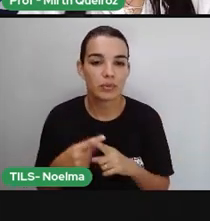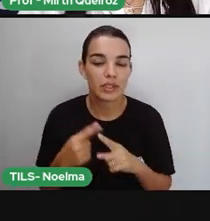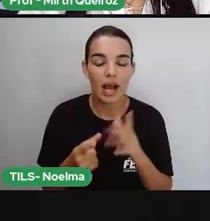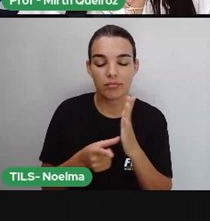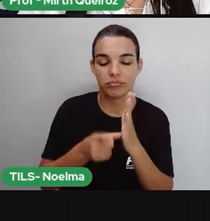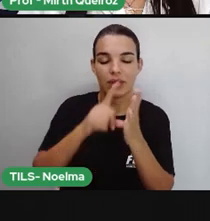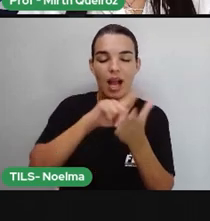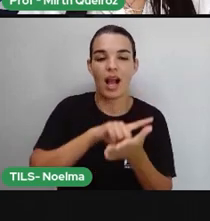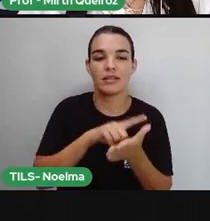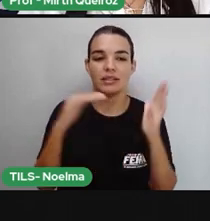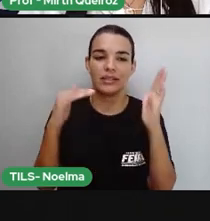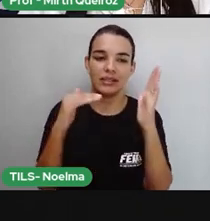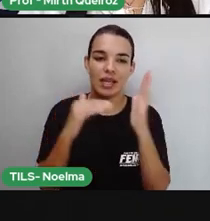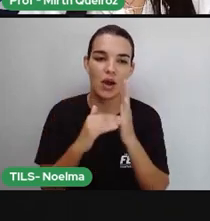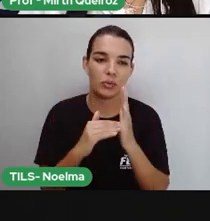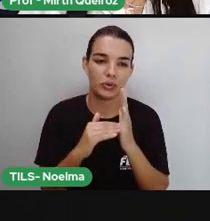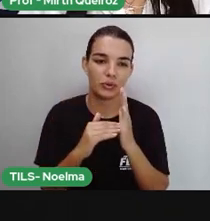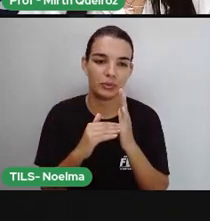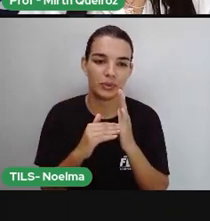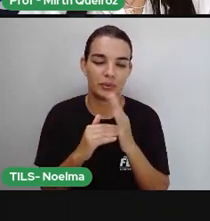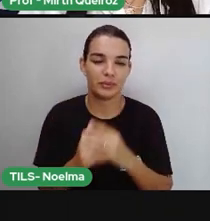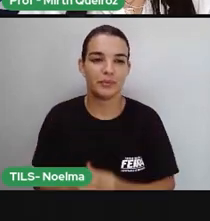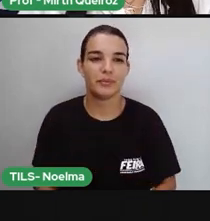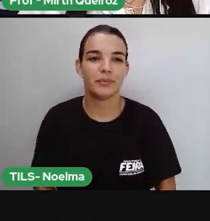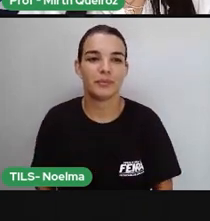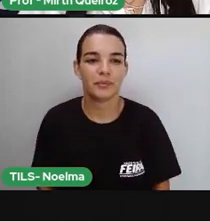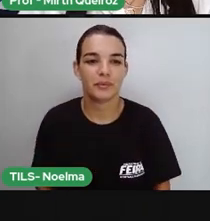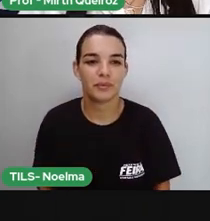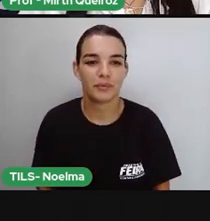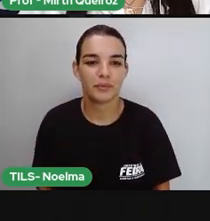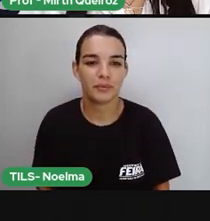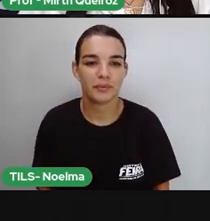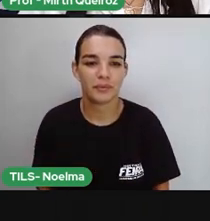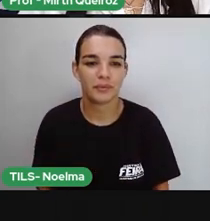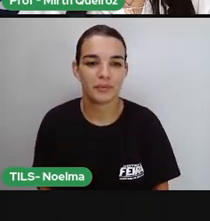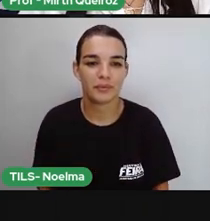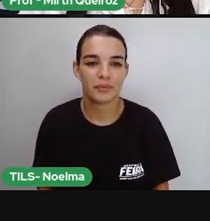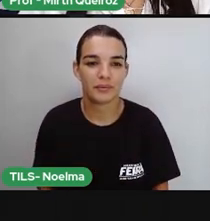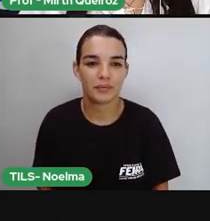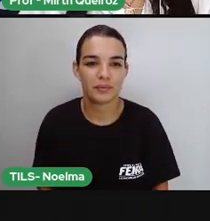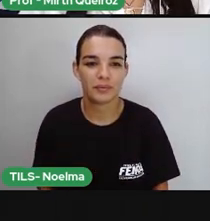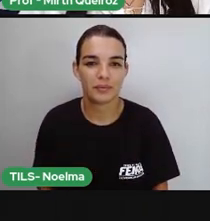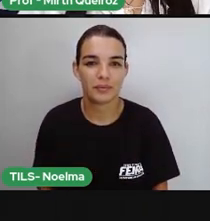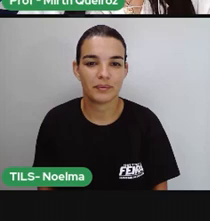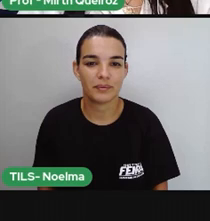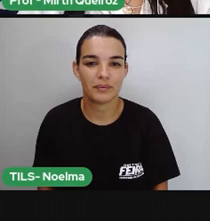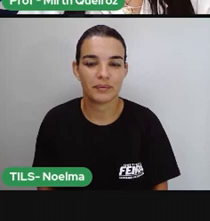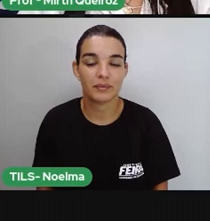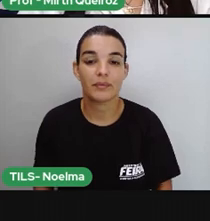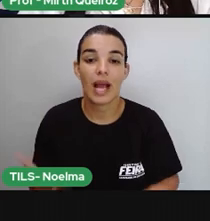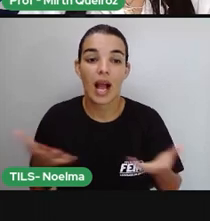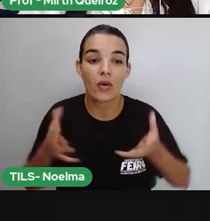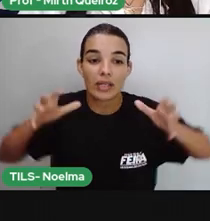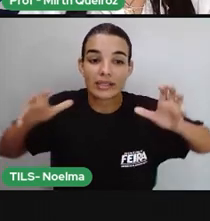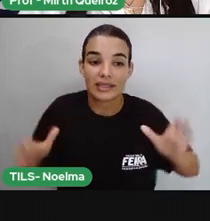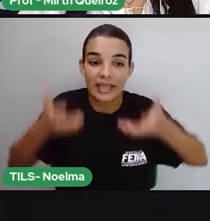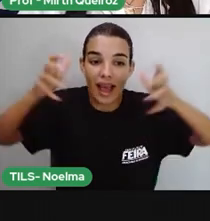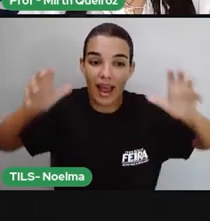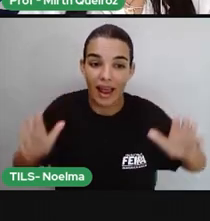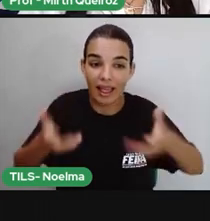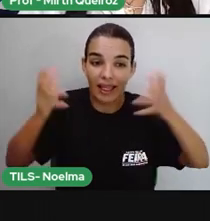a penúltima sílaba é a sílaba tônica, que é aí a sílaba né. Salada.